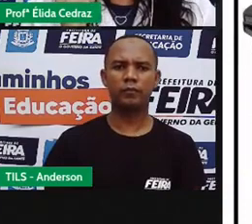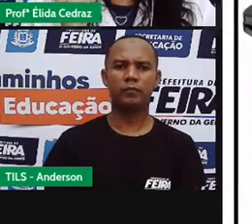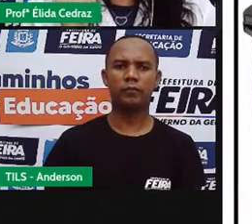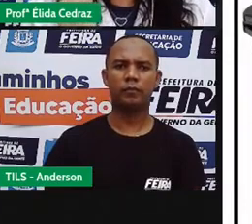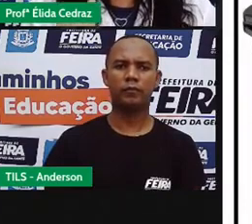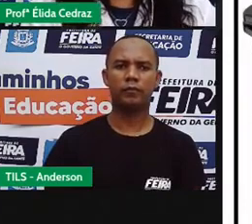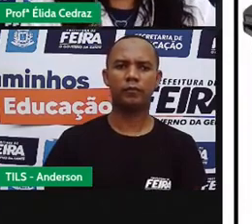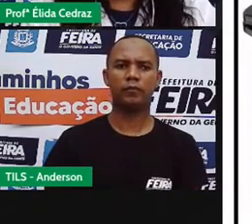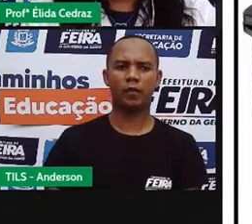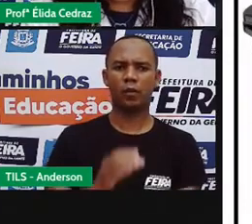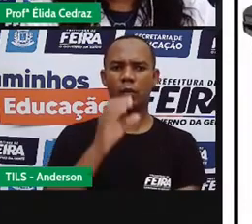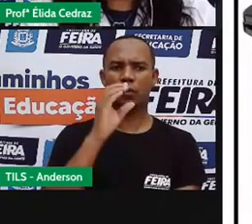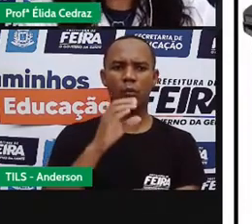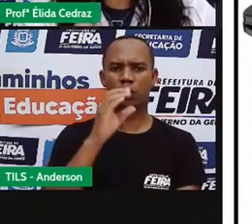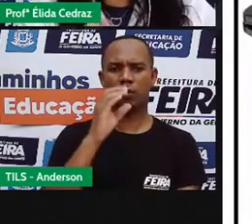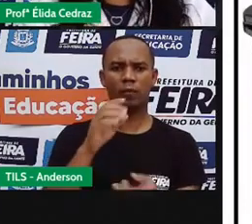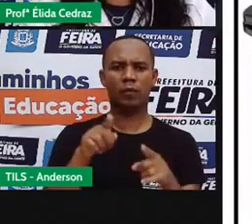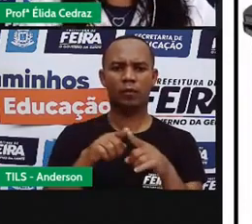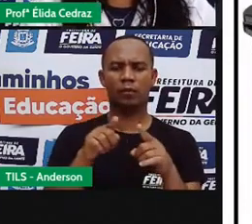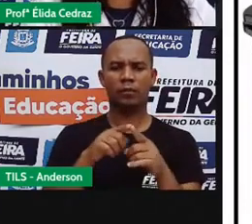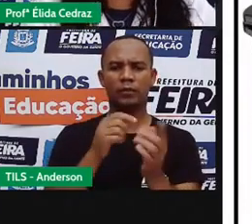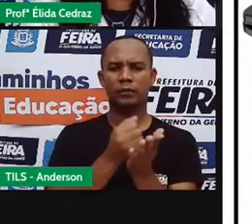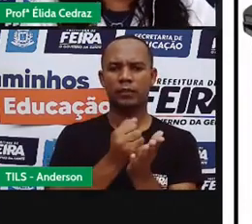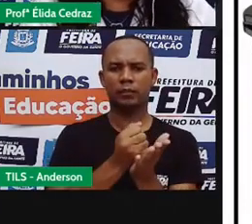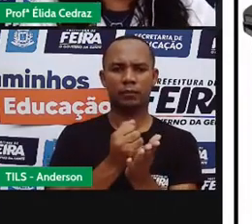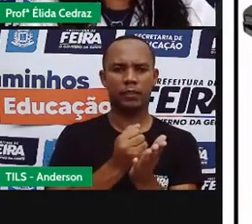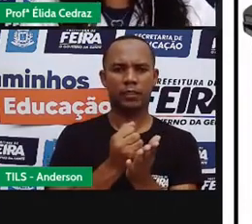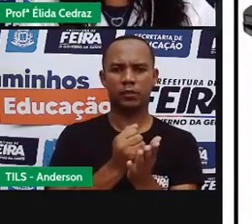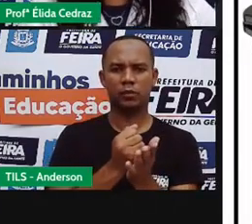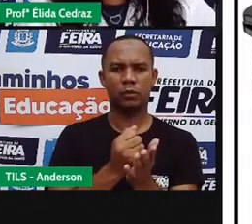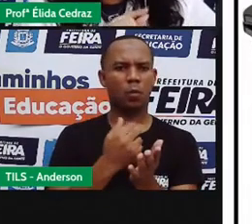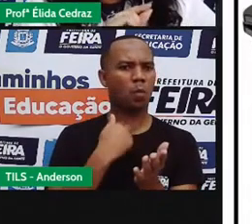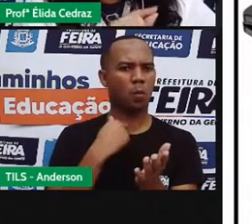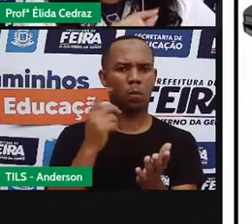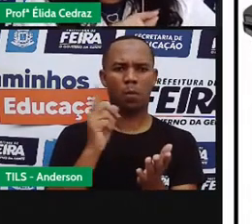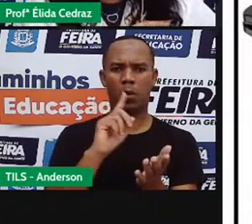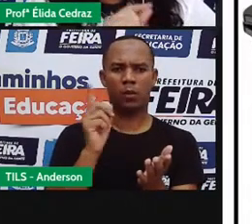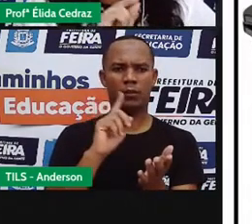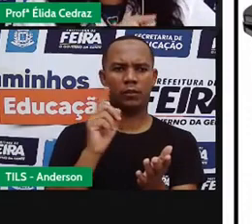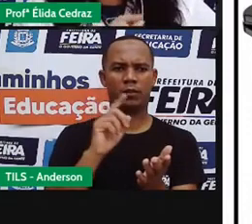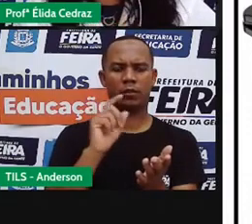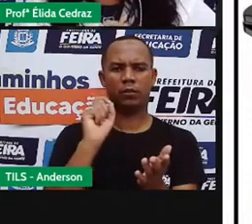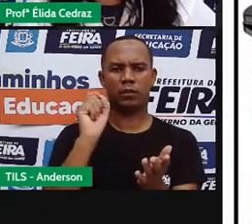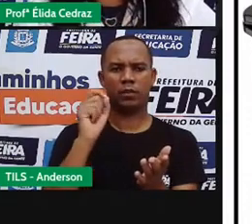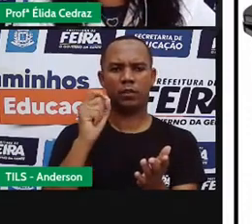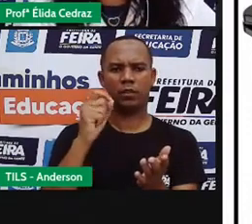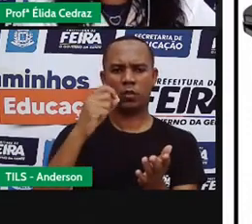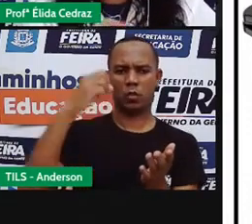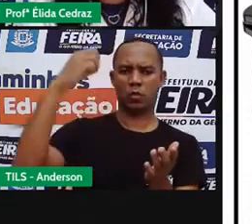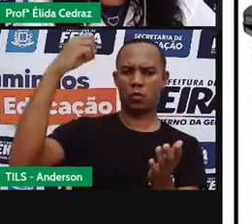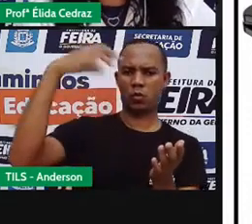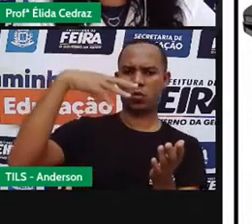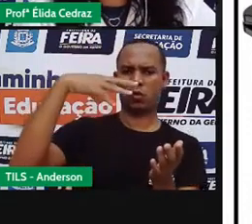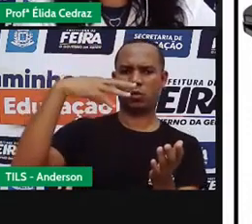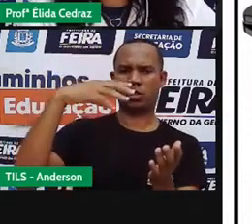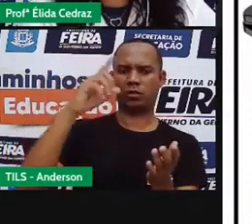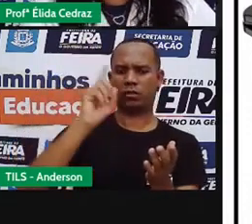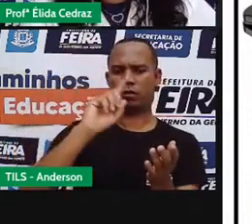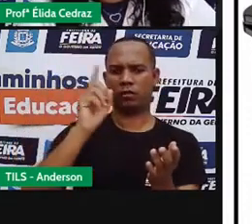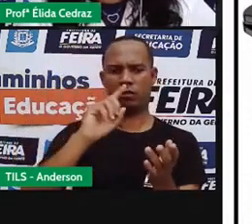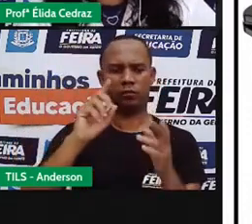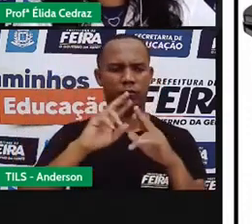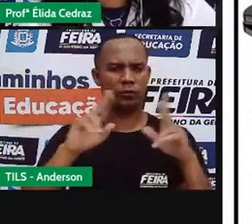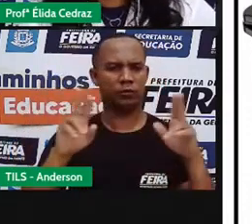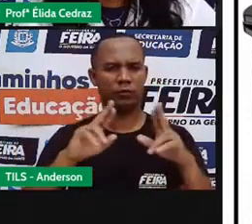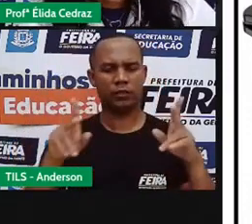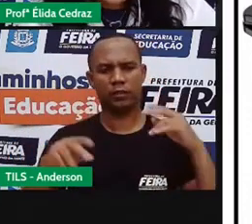Bebidas e remédios, eles não podem receber a luz solar nem a luz artificial